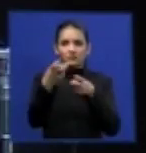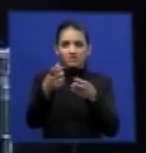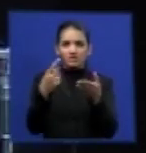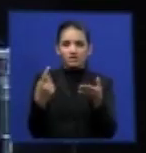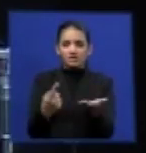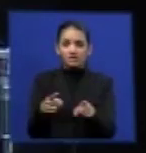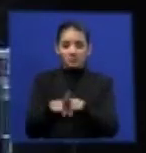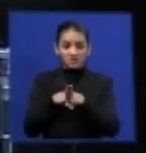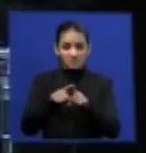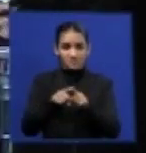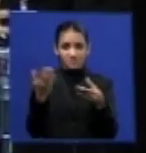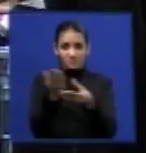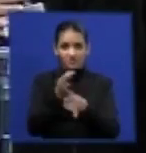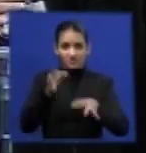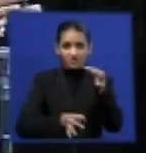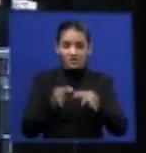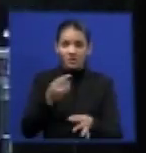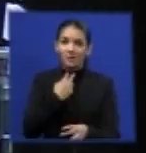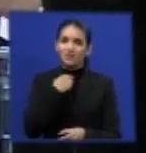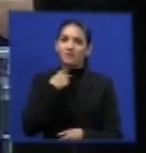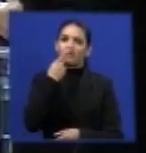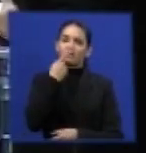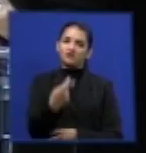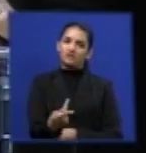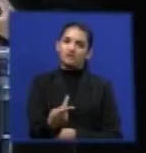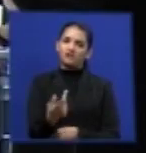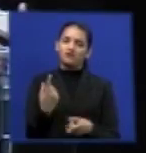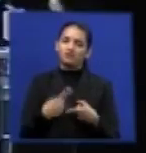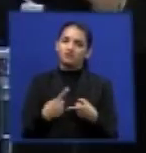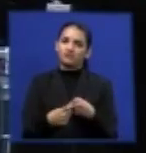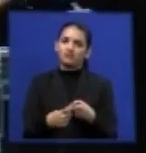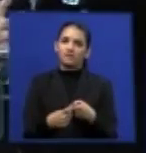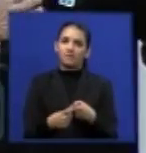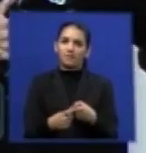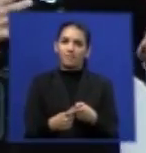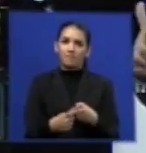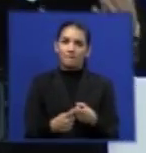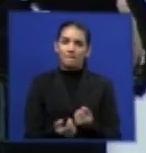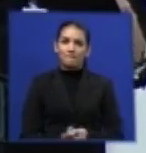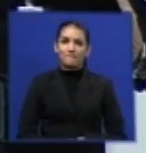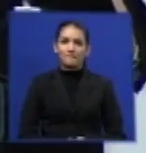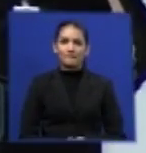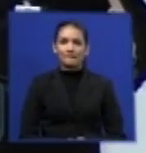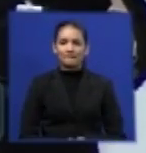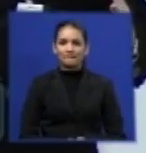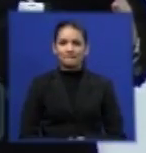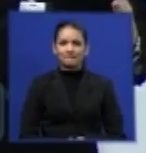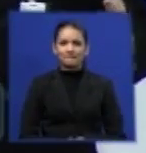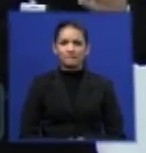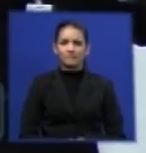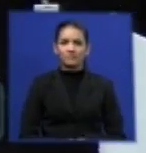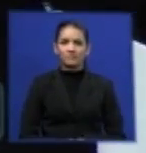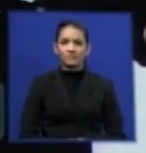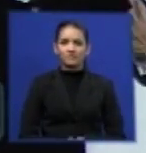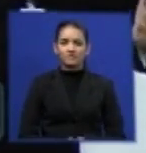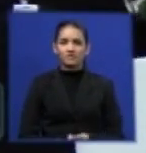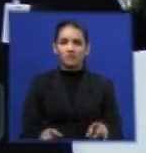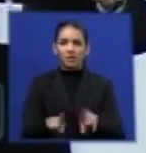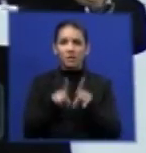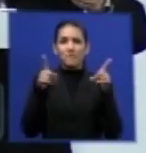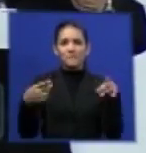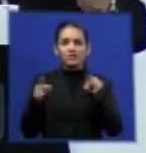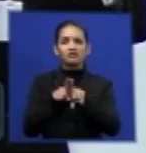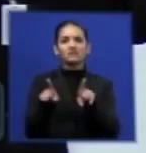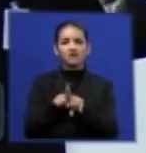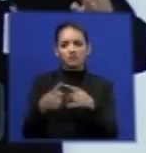é possível. Eu não posso dizer nunca que eu não seria leviano, que a ação, não diria isso, mas combata